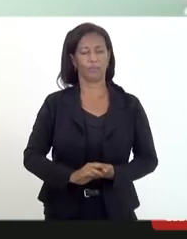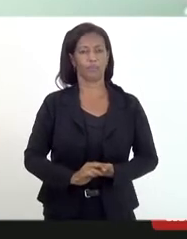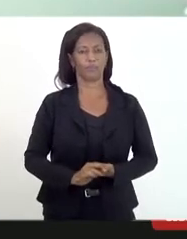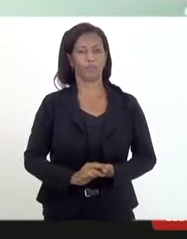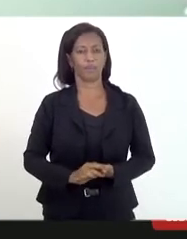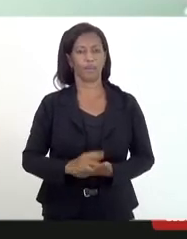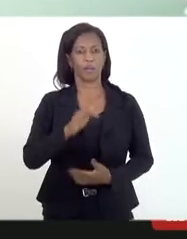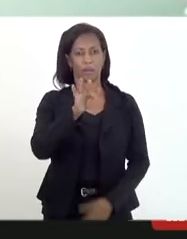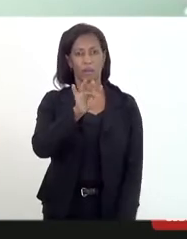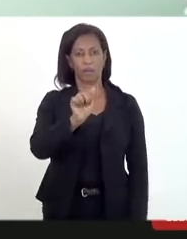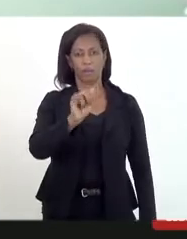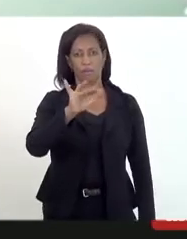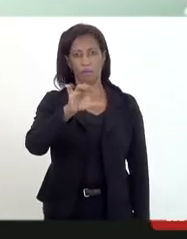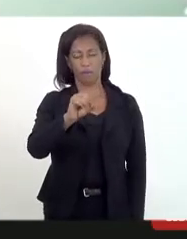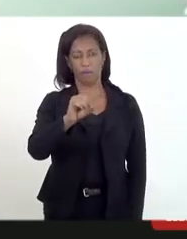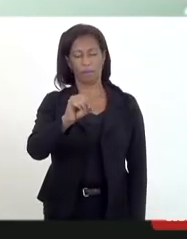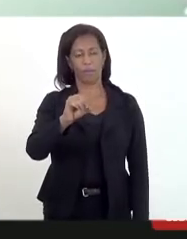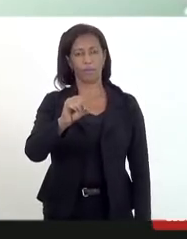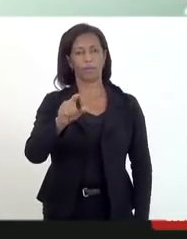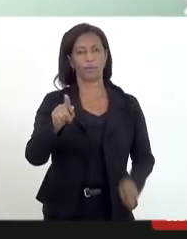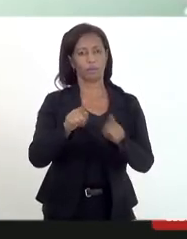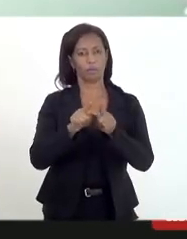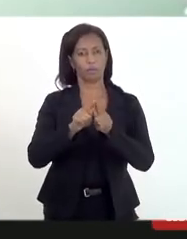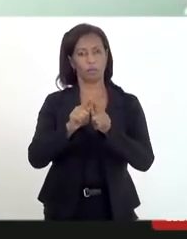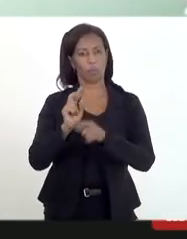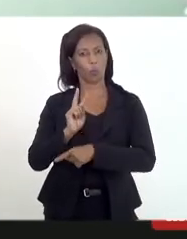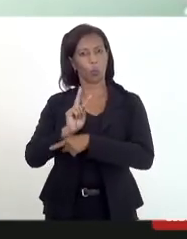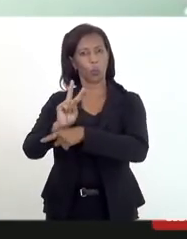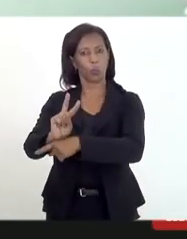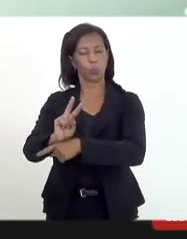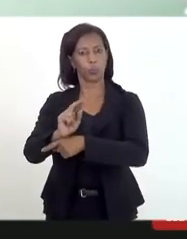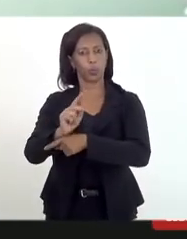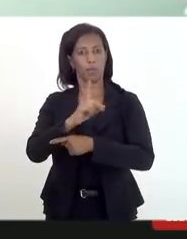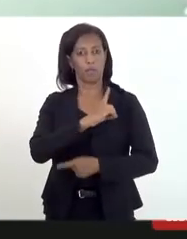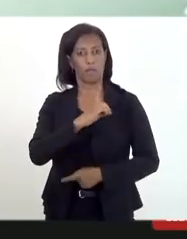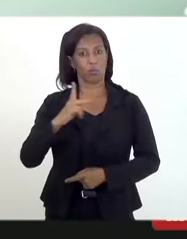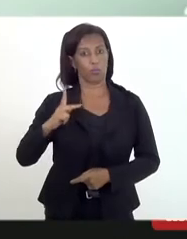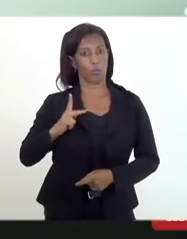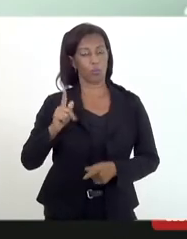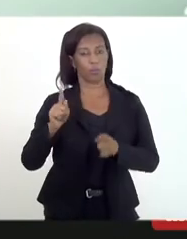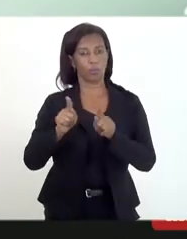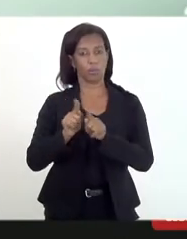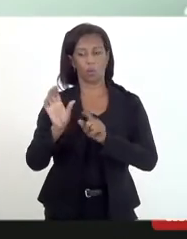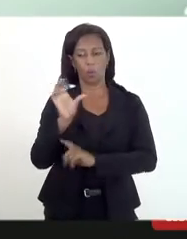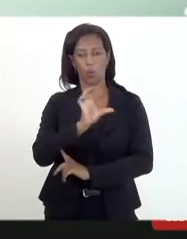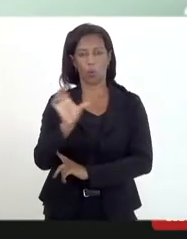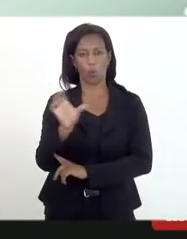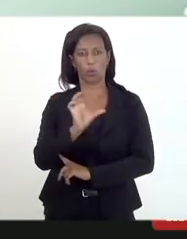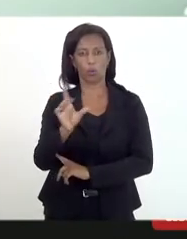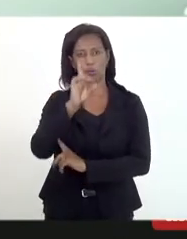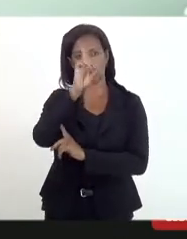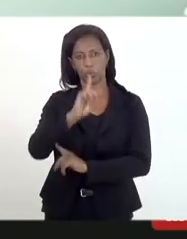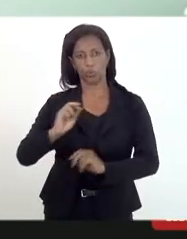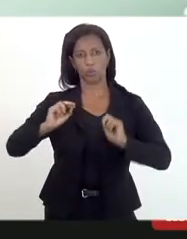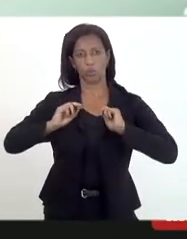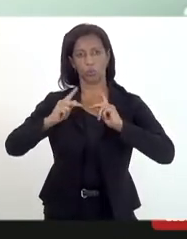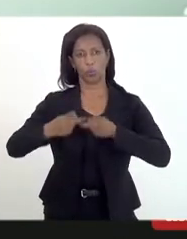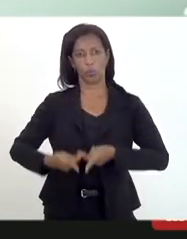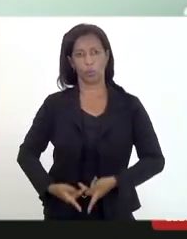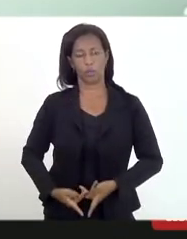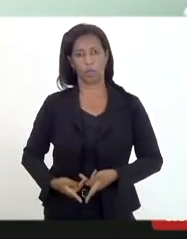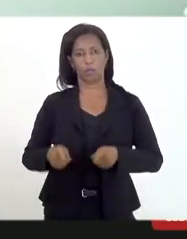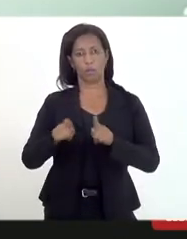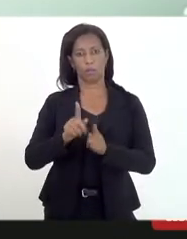doutor Fábio Amado de Souza Barreto, defensor público, coordenador do Núcleo de Defesa dos Direitos Humanos da